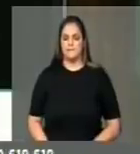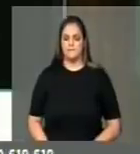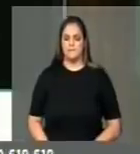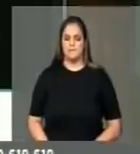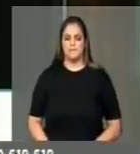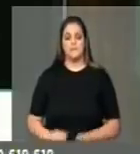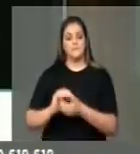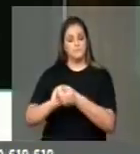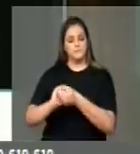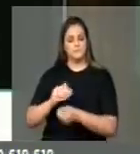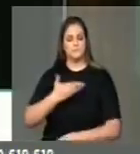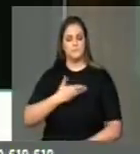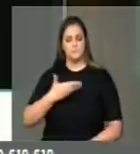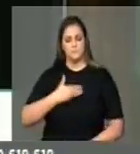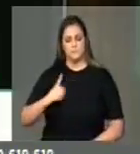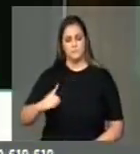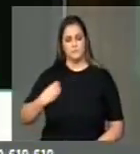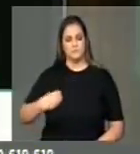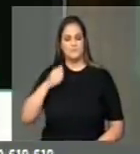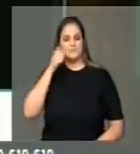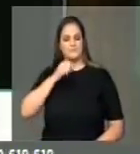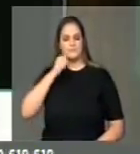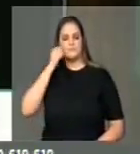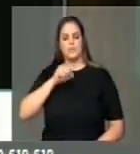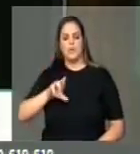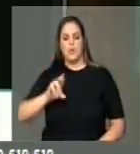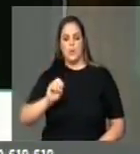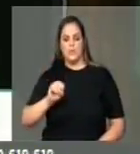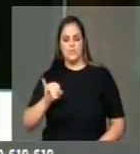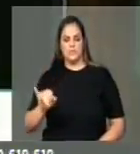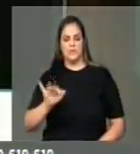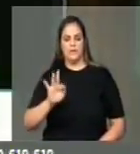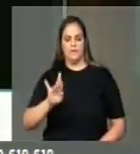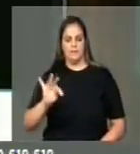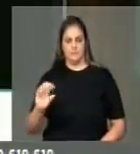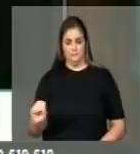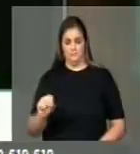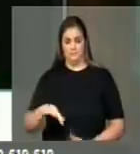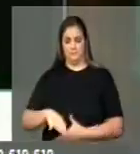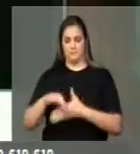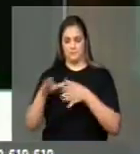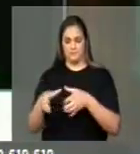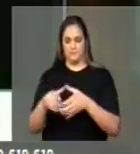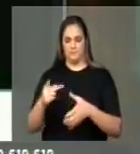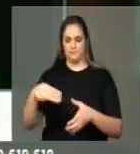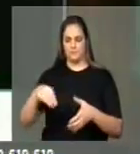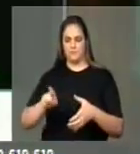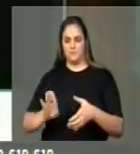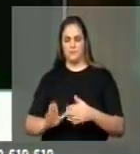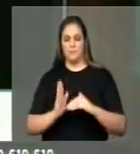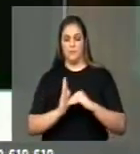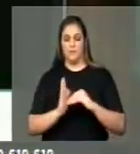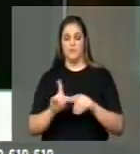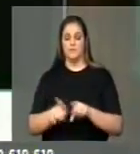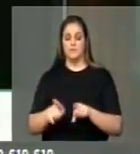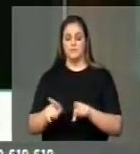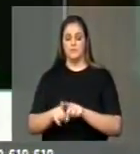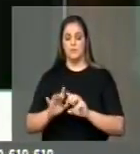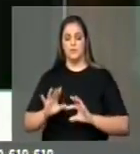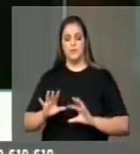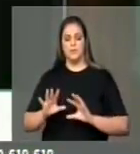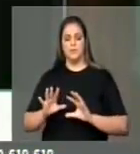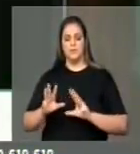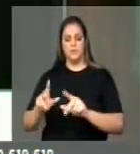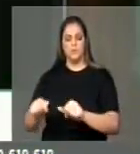amiga senadora Rosa Freita, que é líder da bancada do PMDB do Senado, e cumprimentar a todos também os